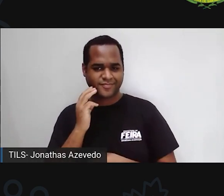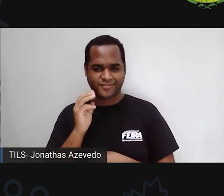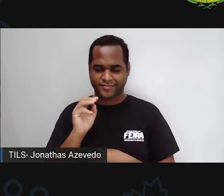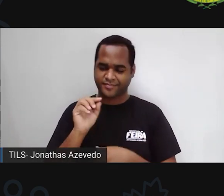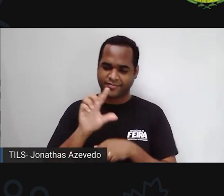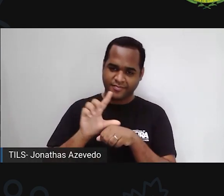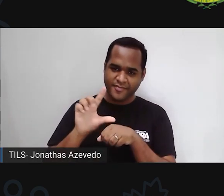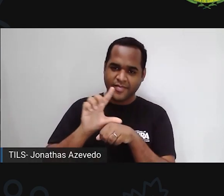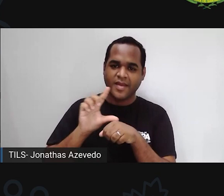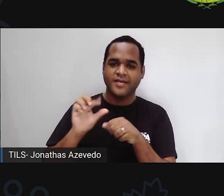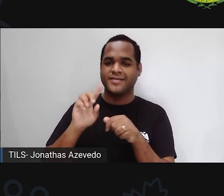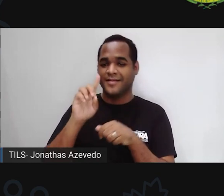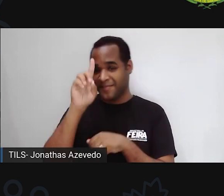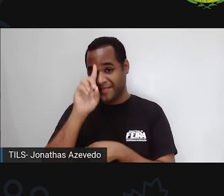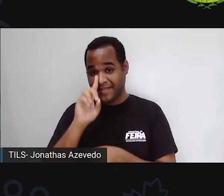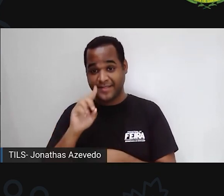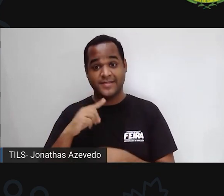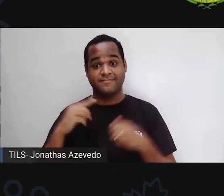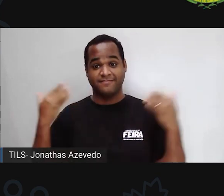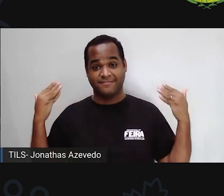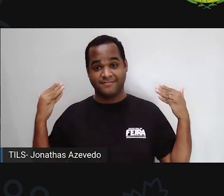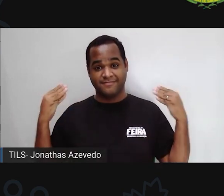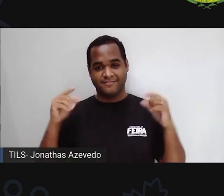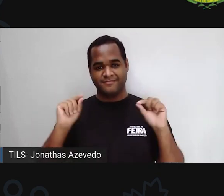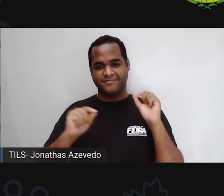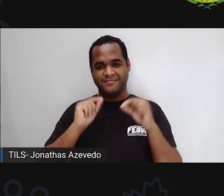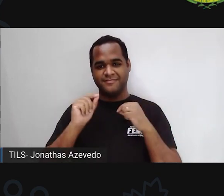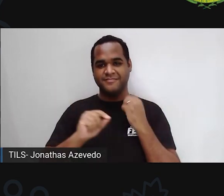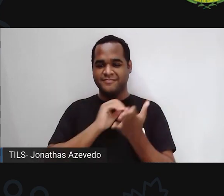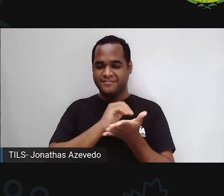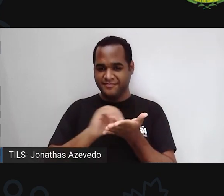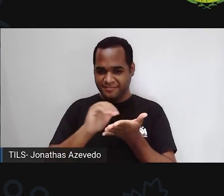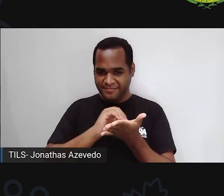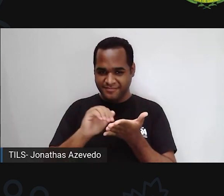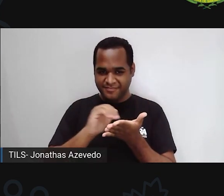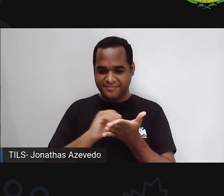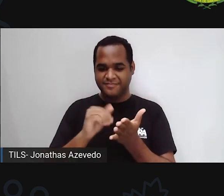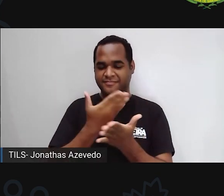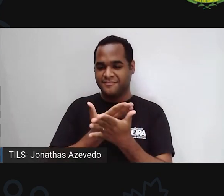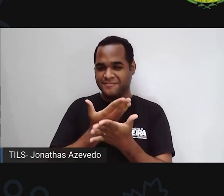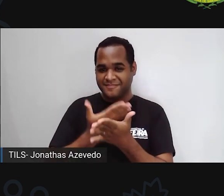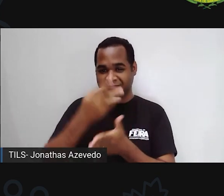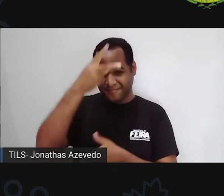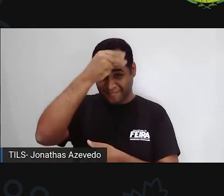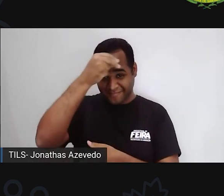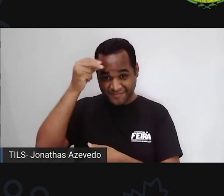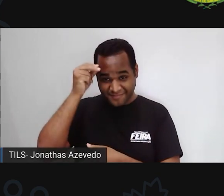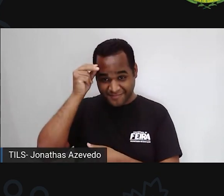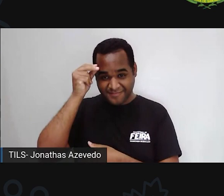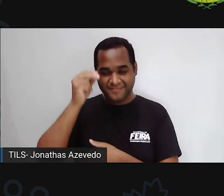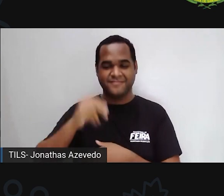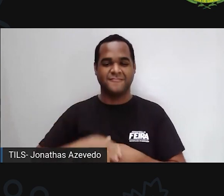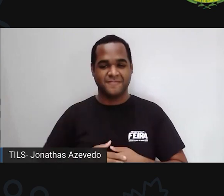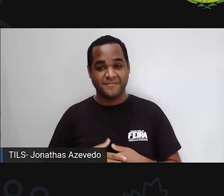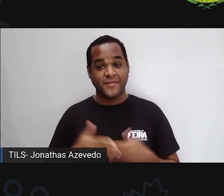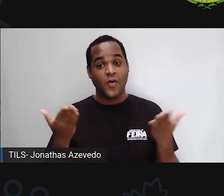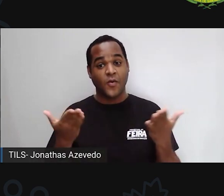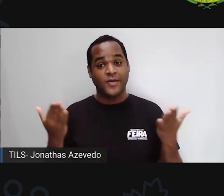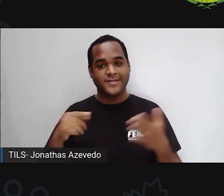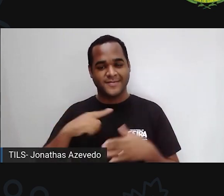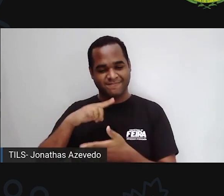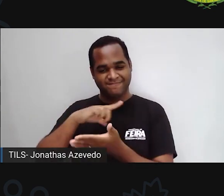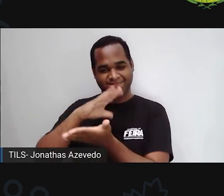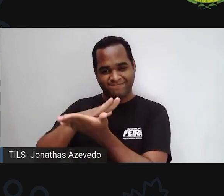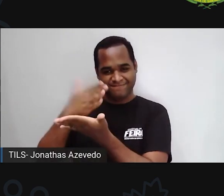e amarela e aqui atrás de mim tem a logo da Prefeitura de Feira de Santana e da Secretaria Municipal de Educação. E hoje a gente tem a